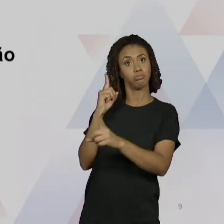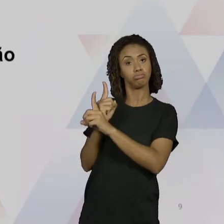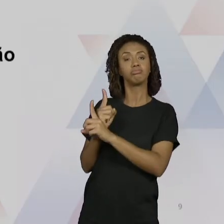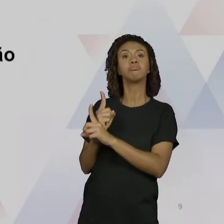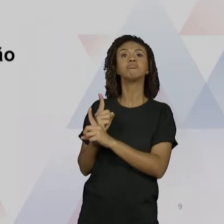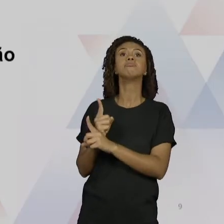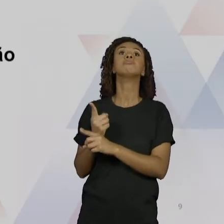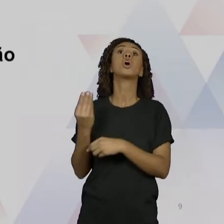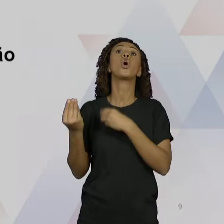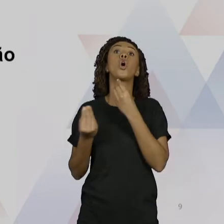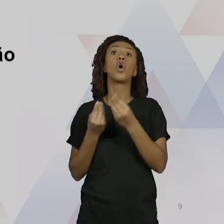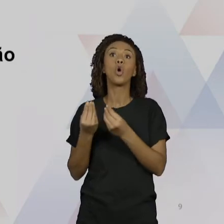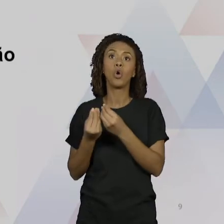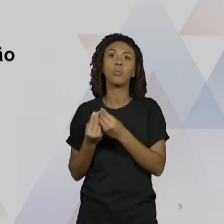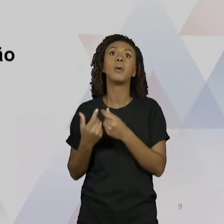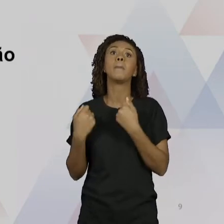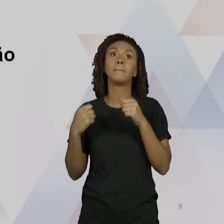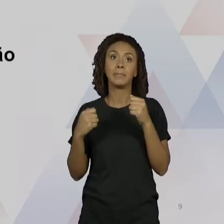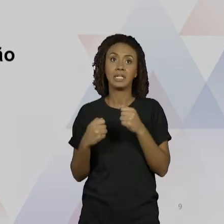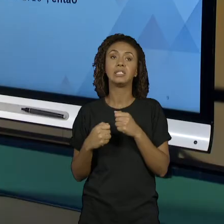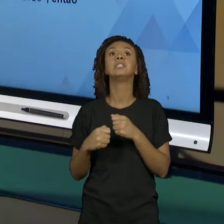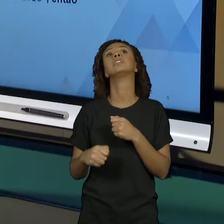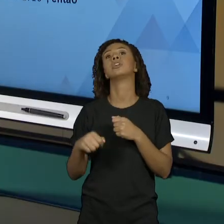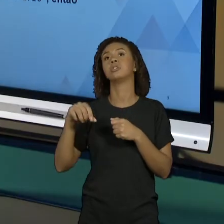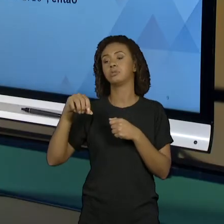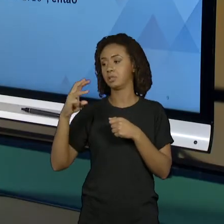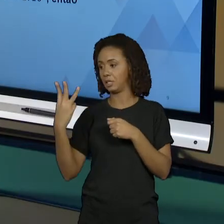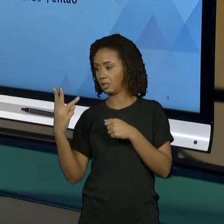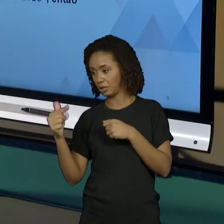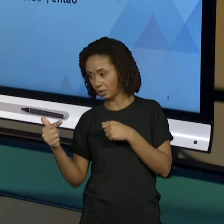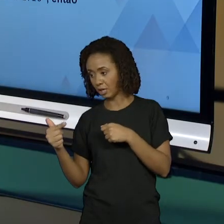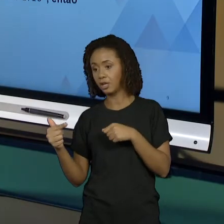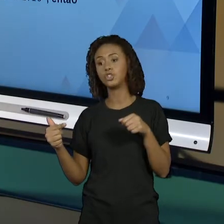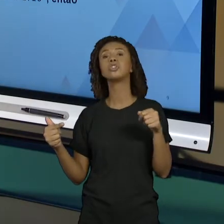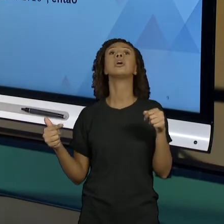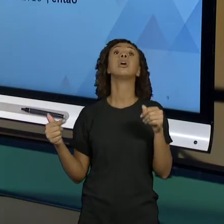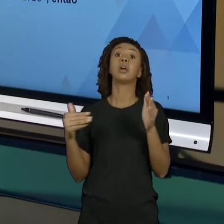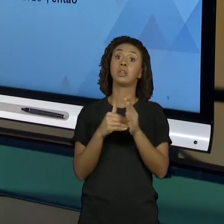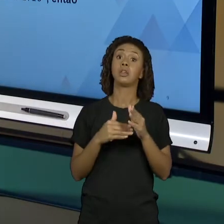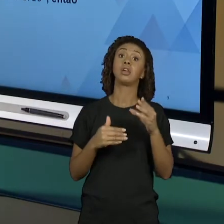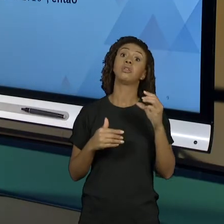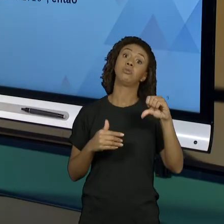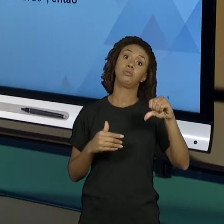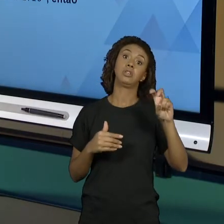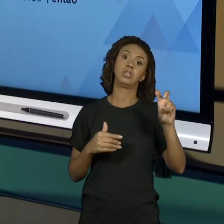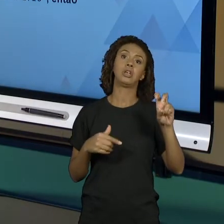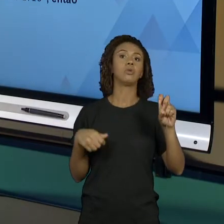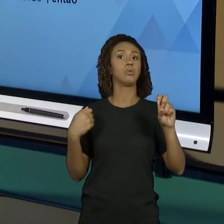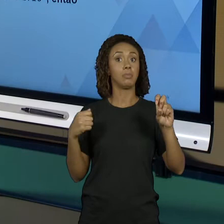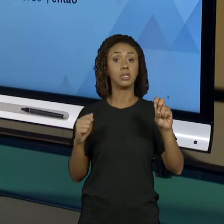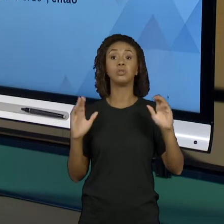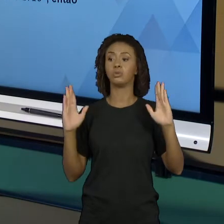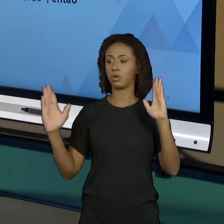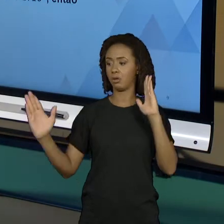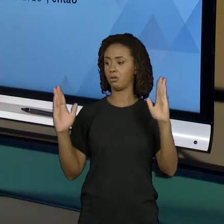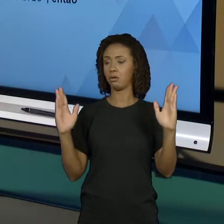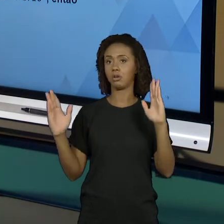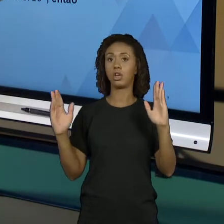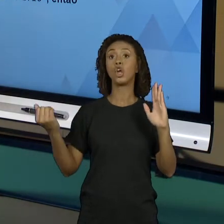completar 37 até 95. Então ele é um número que tem no máximo dois dígitos. E,